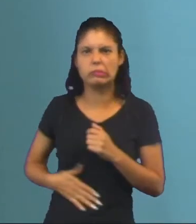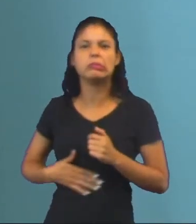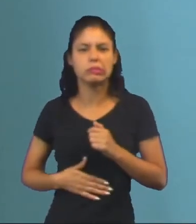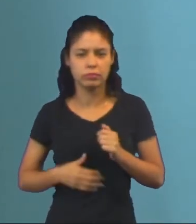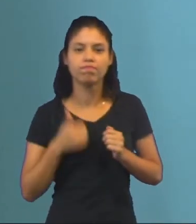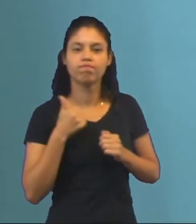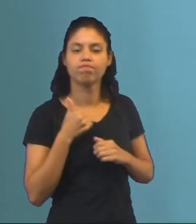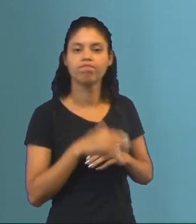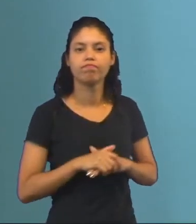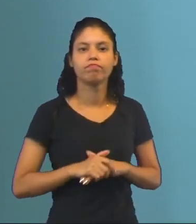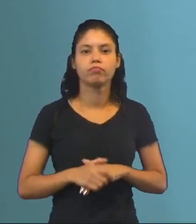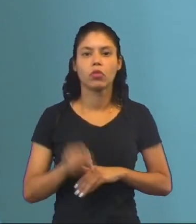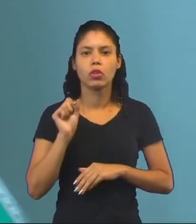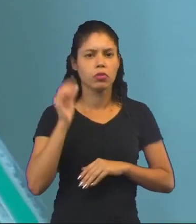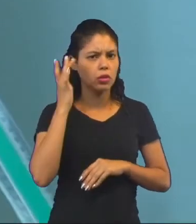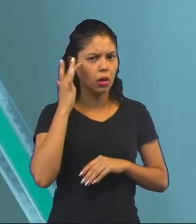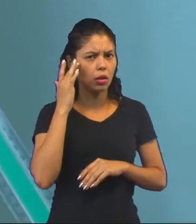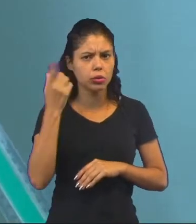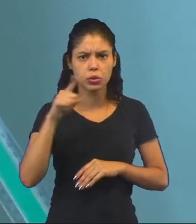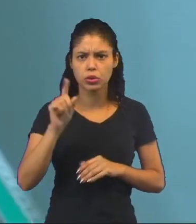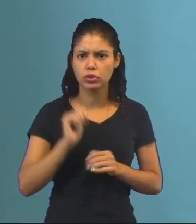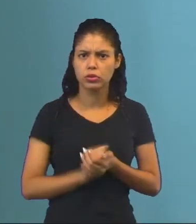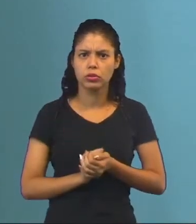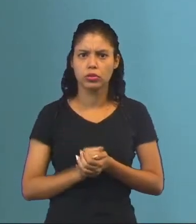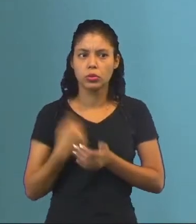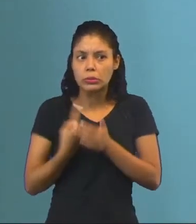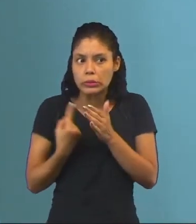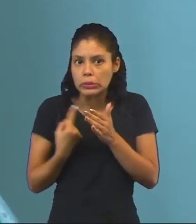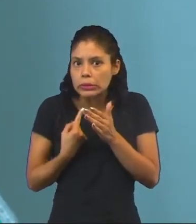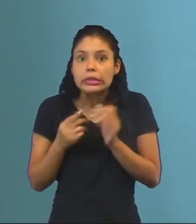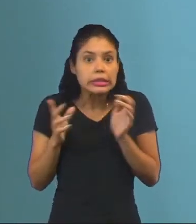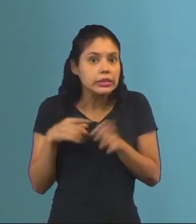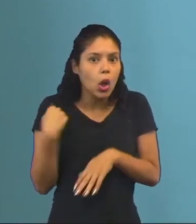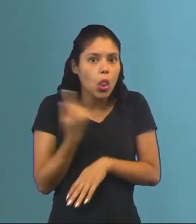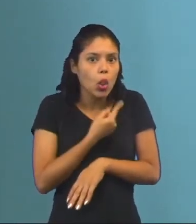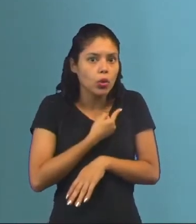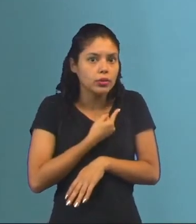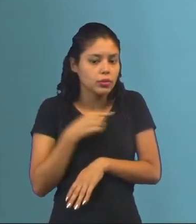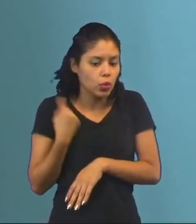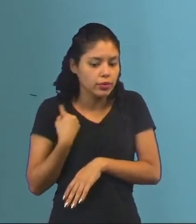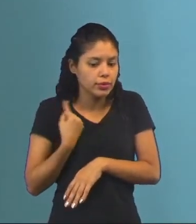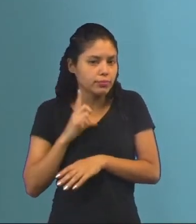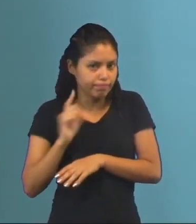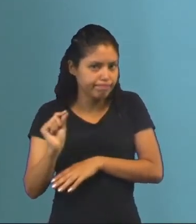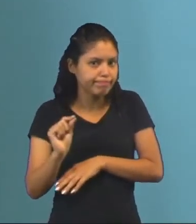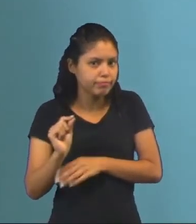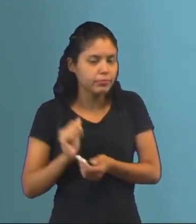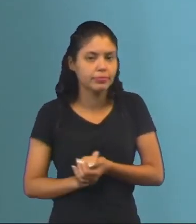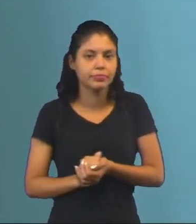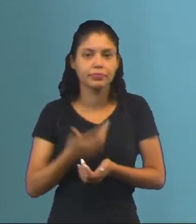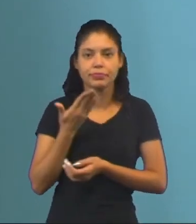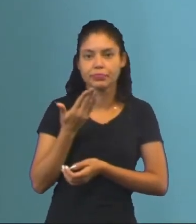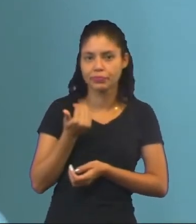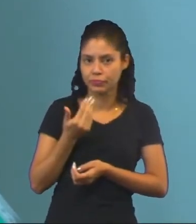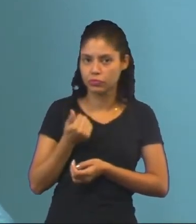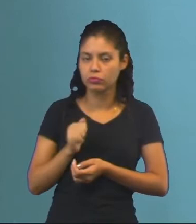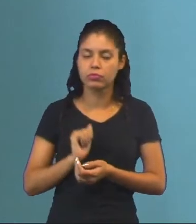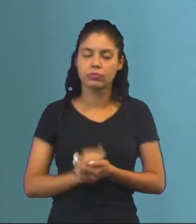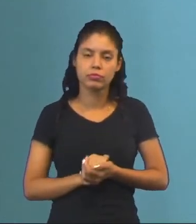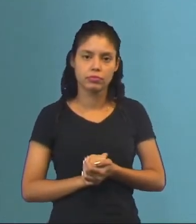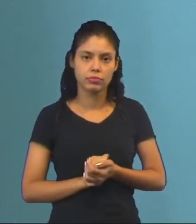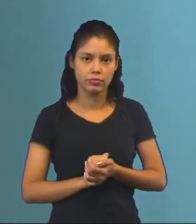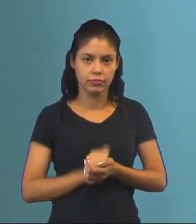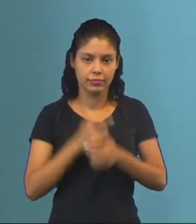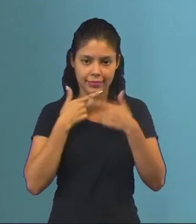barriga. E o que você acha de irmos escondidos, pegar um pedaço do bolo que a mamãe fez hoje? Pedro disse, ó. Com um